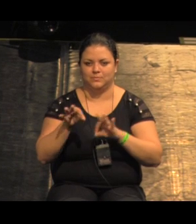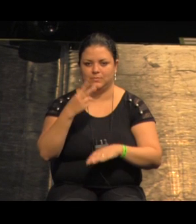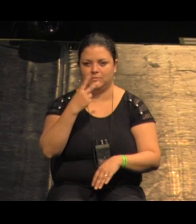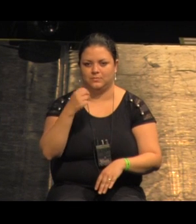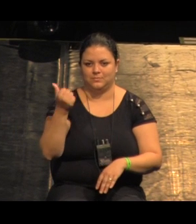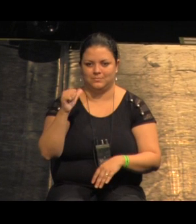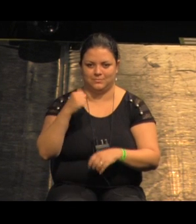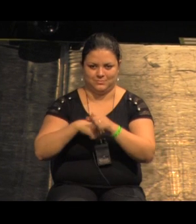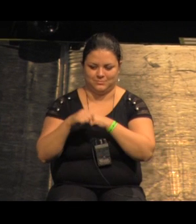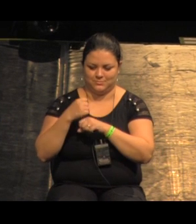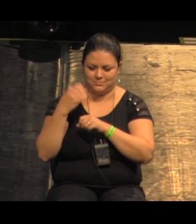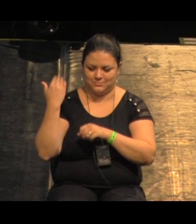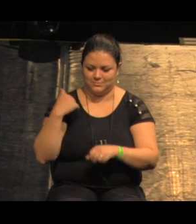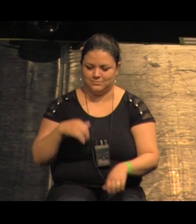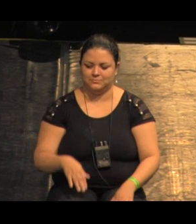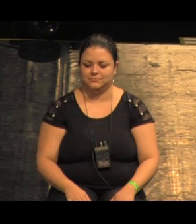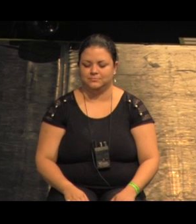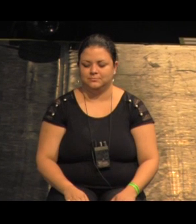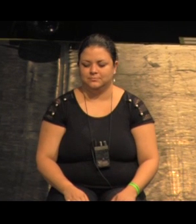esse é um projeto